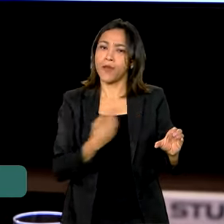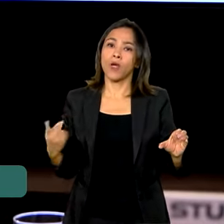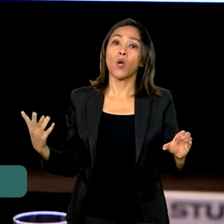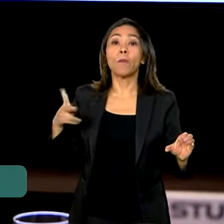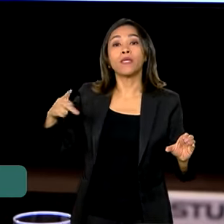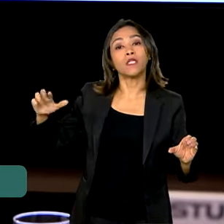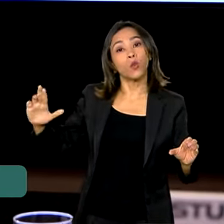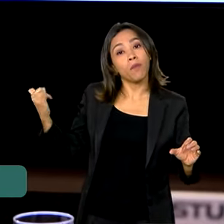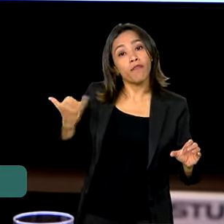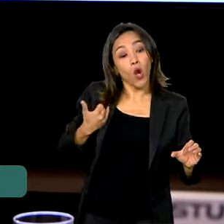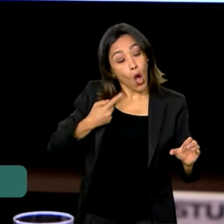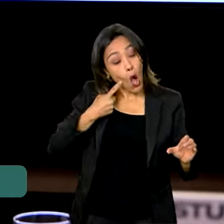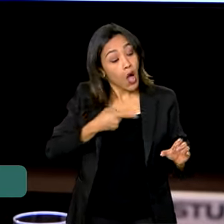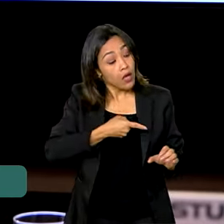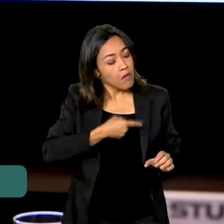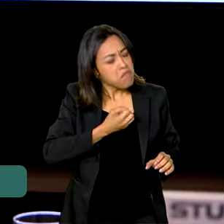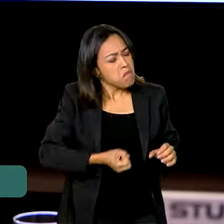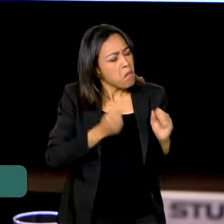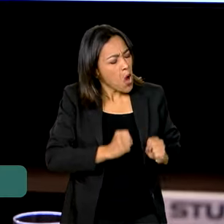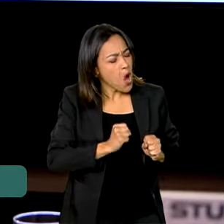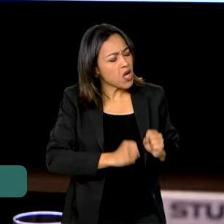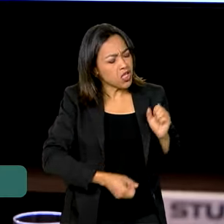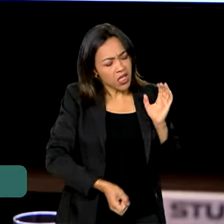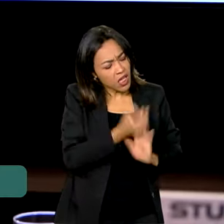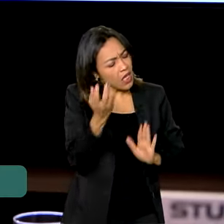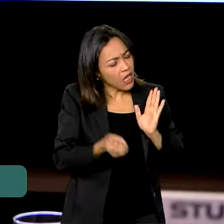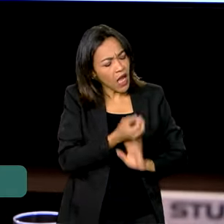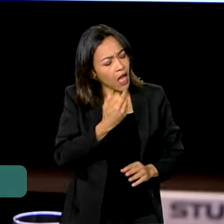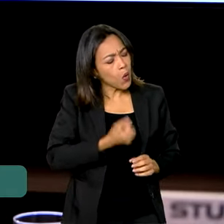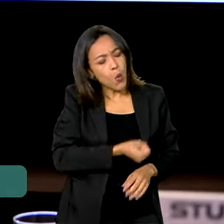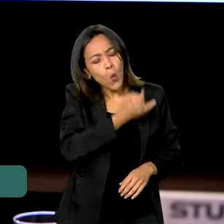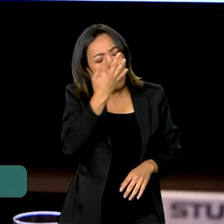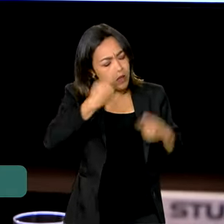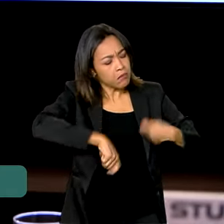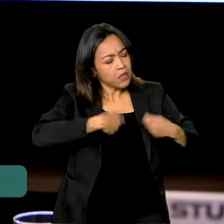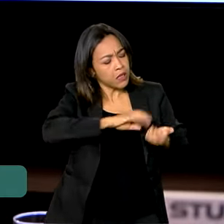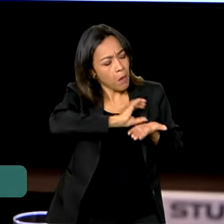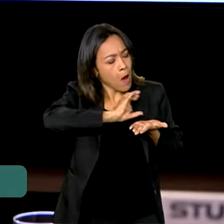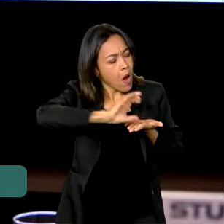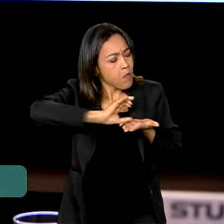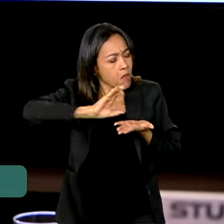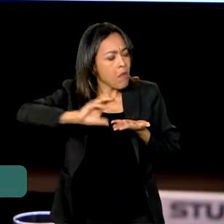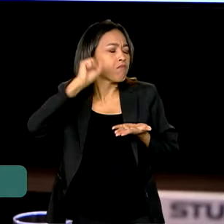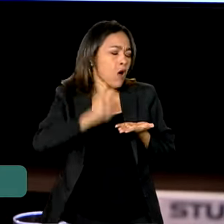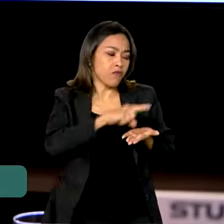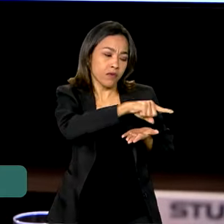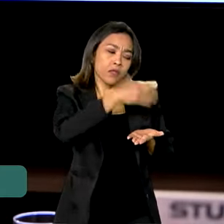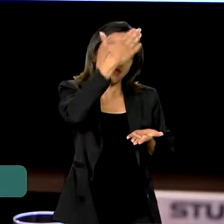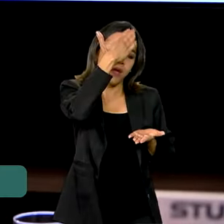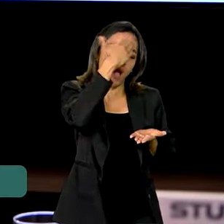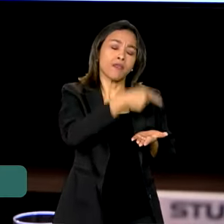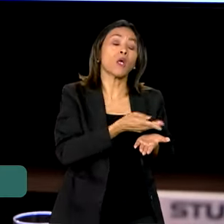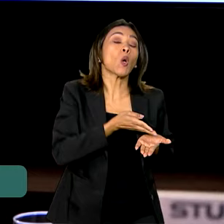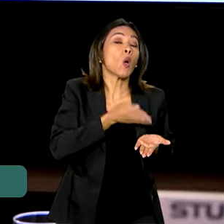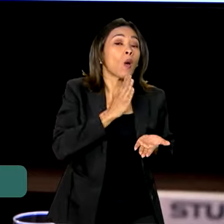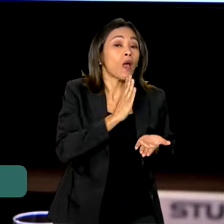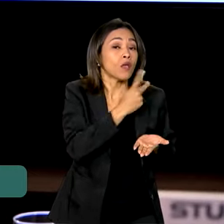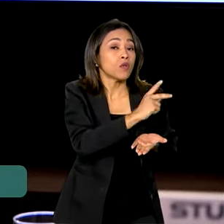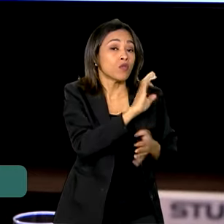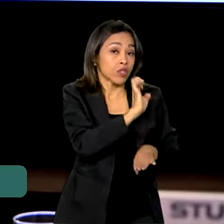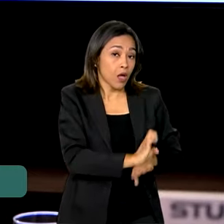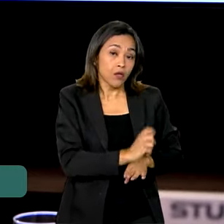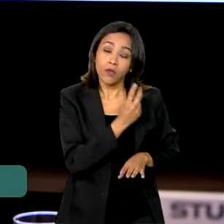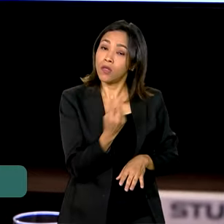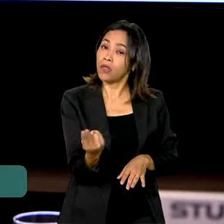para mim, crie quantos créditos extraordinários forem necessários, ministra Simone. Você conhece a realidade, você é do Estado, não pode faltar